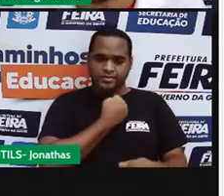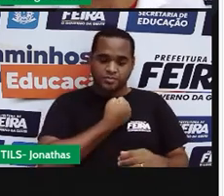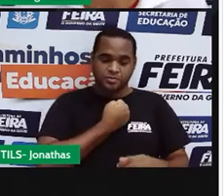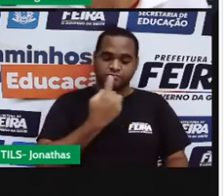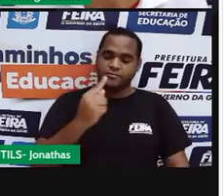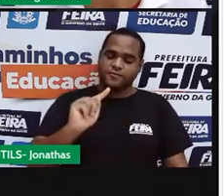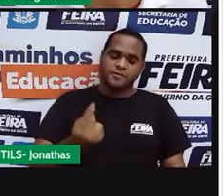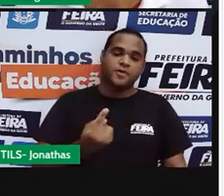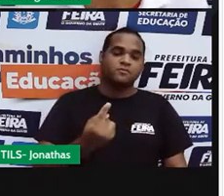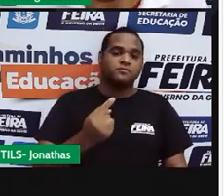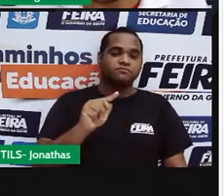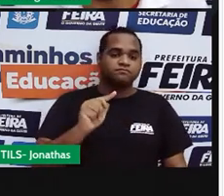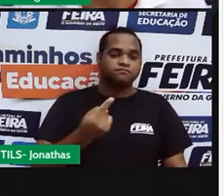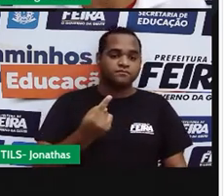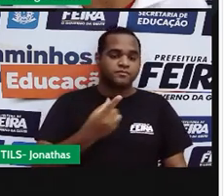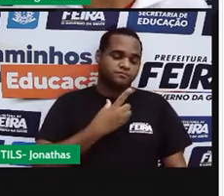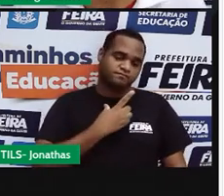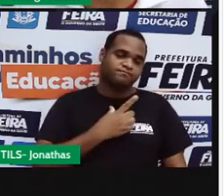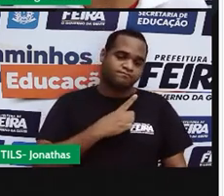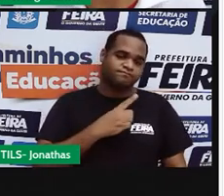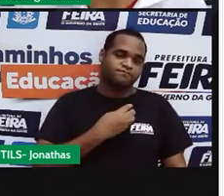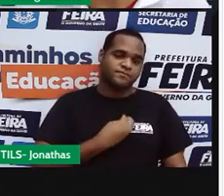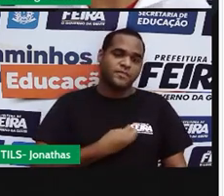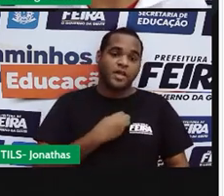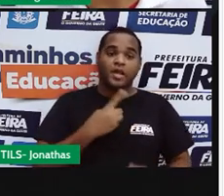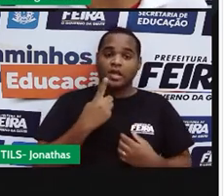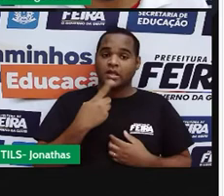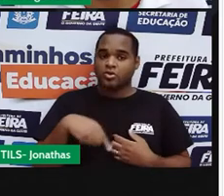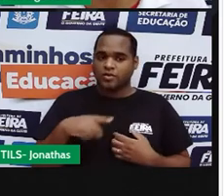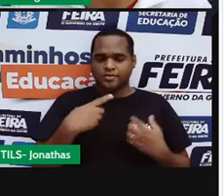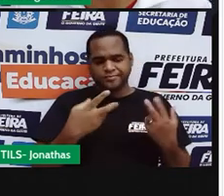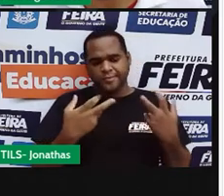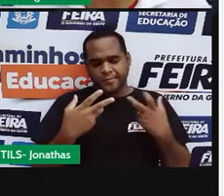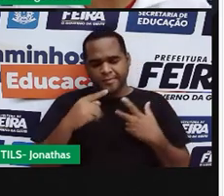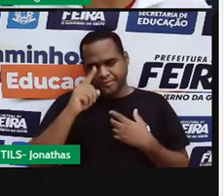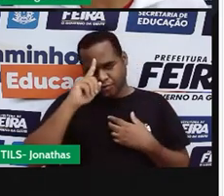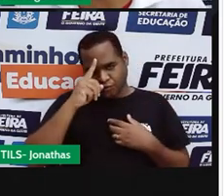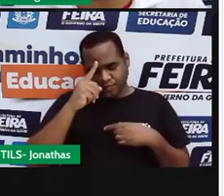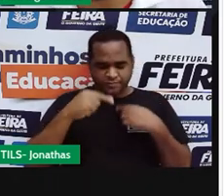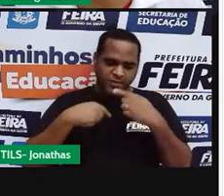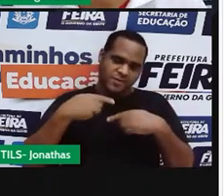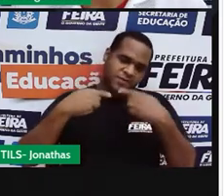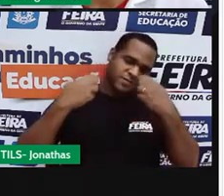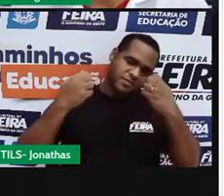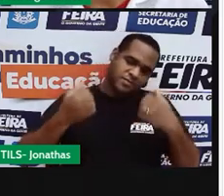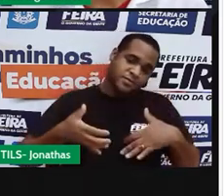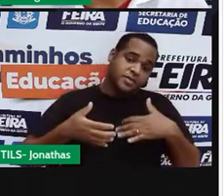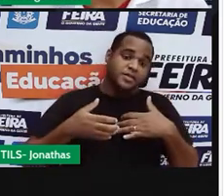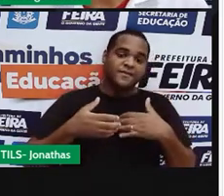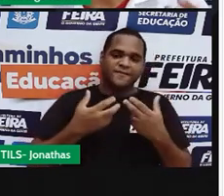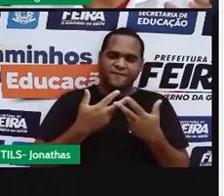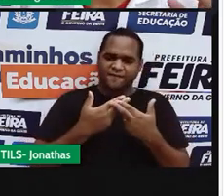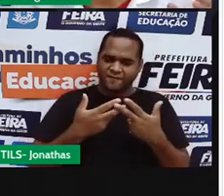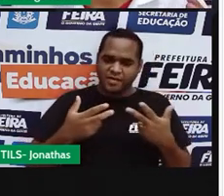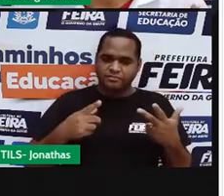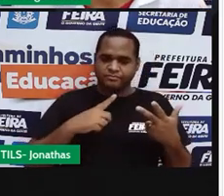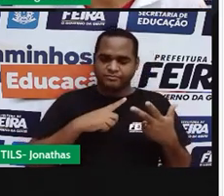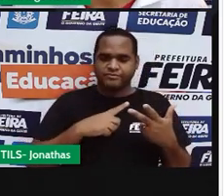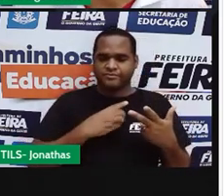vírgula. Né? E a gente percebe que no nosso dia a dia muita coisa é